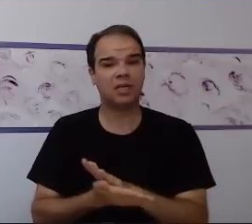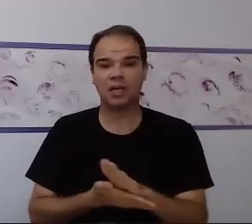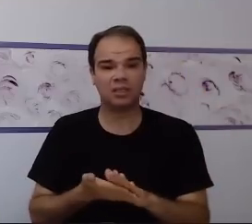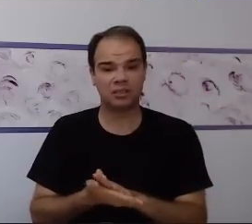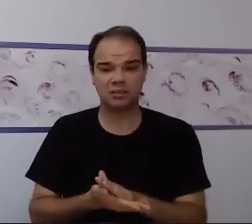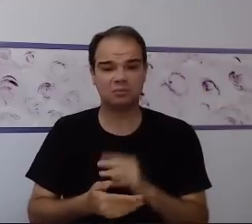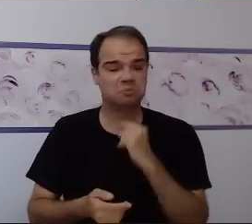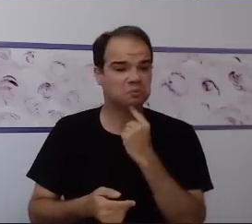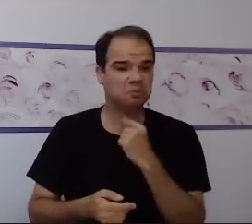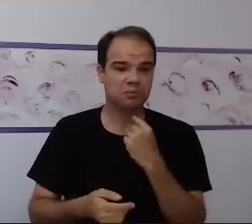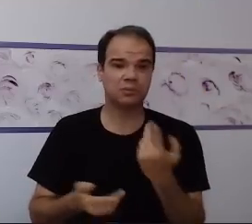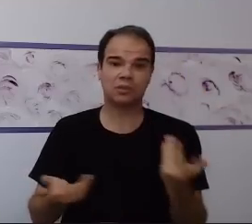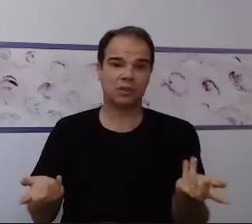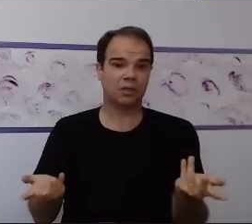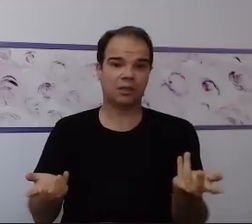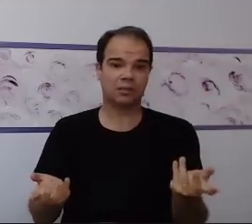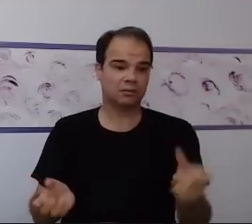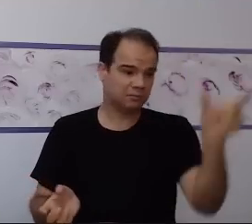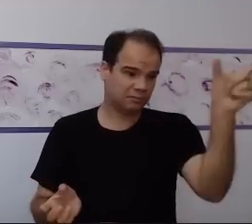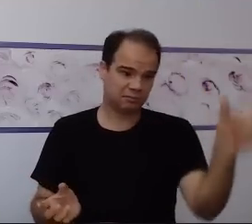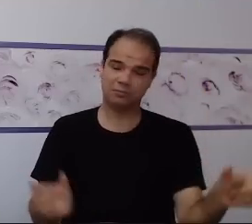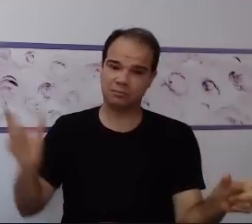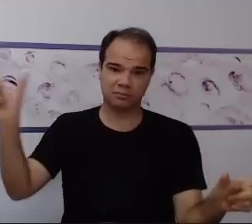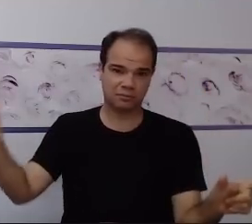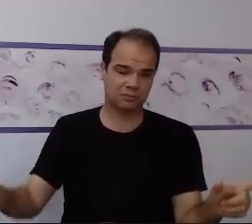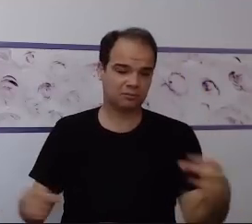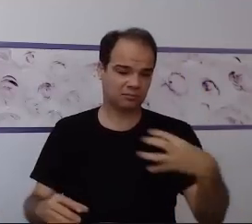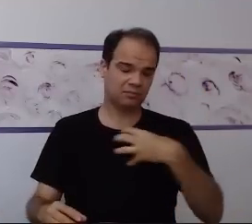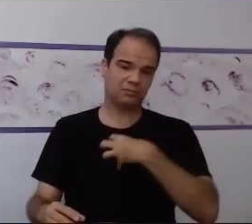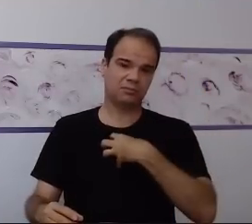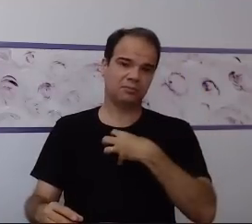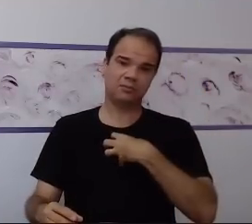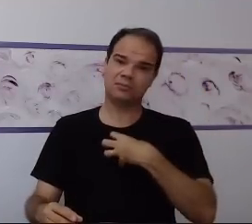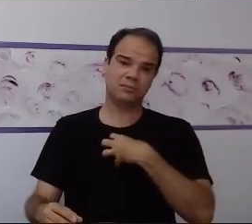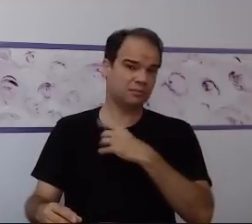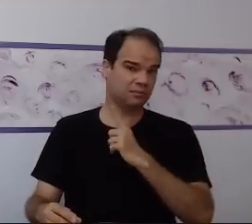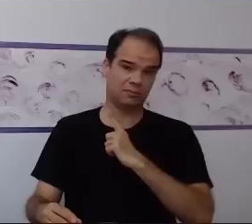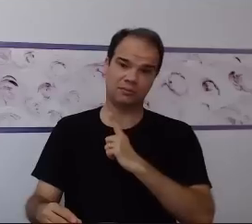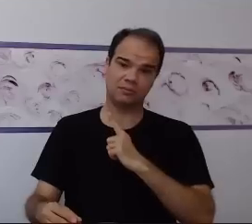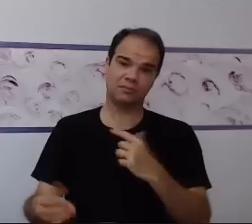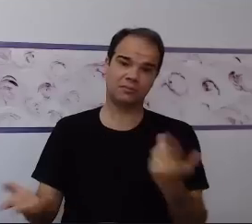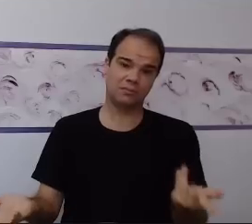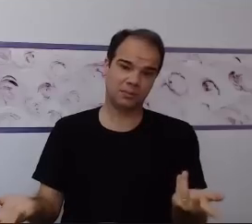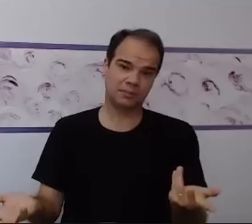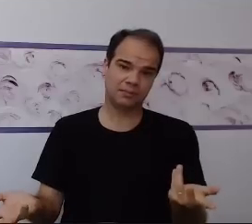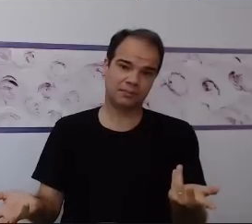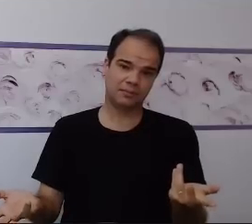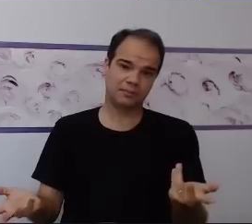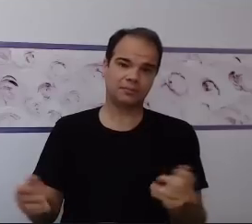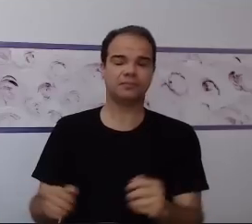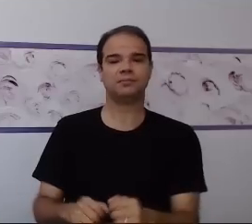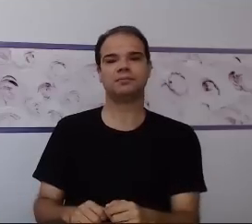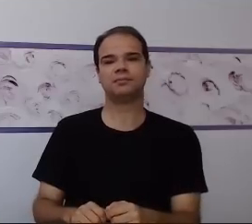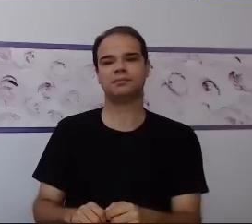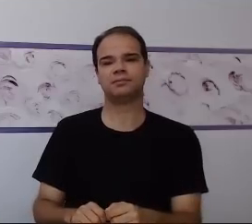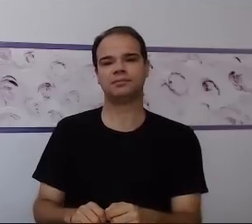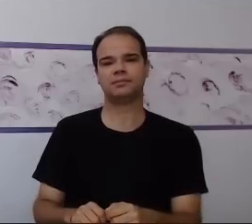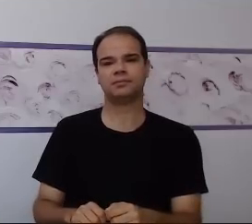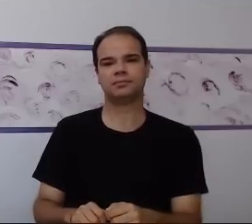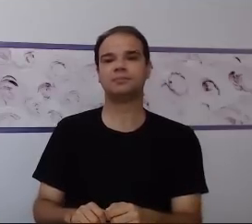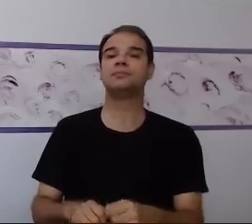produzir. Então, vamos utilizar o que ele tem de conhecimento para estabelecer a aprendizagem, para poder